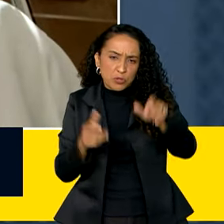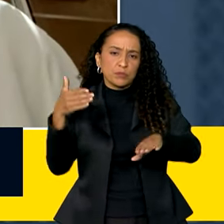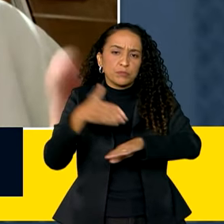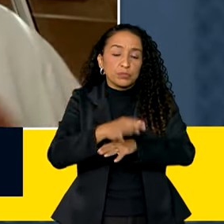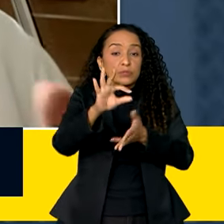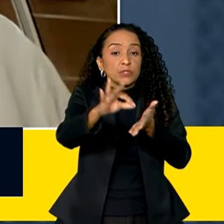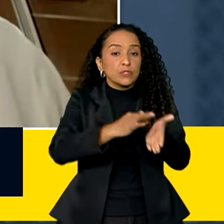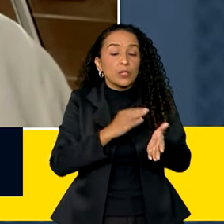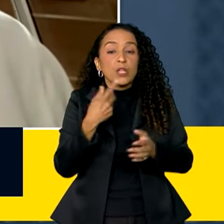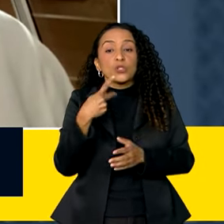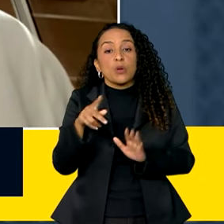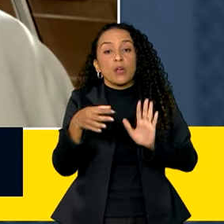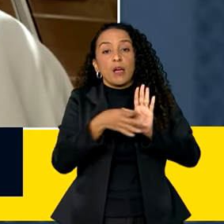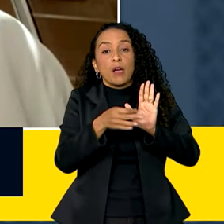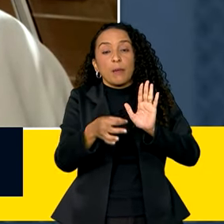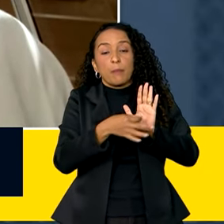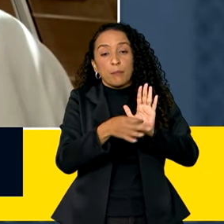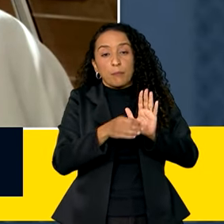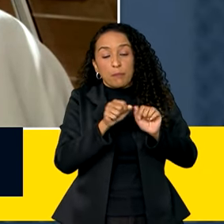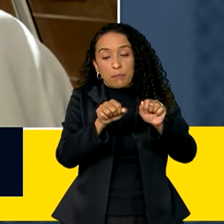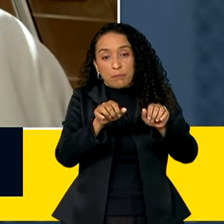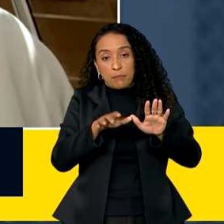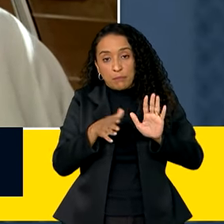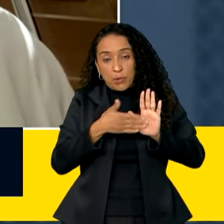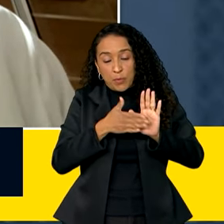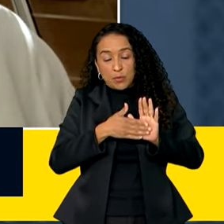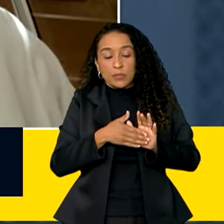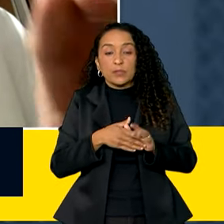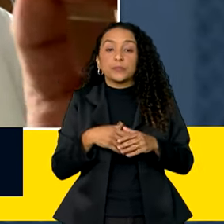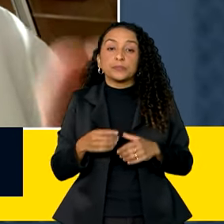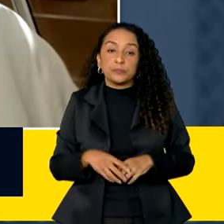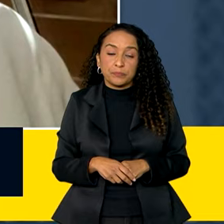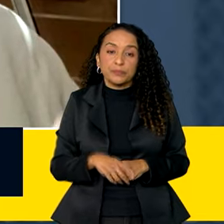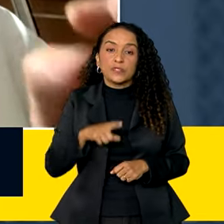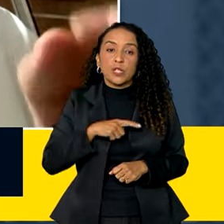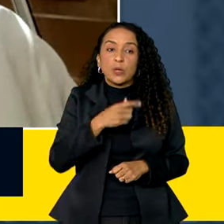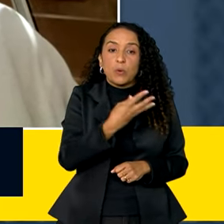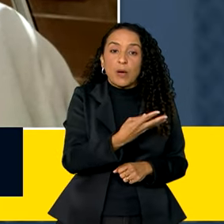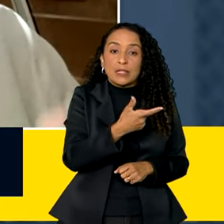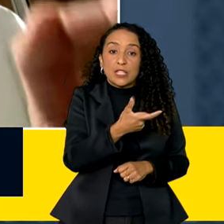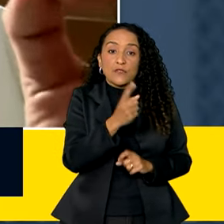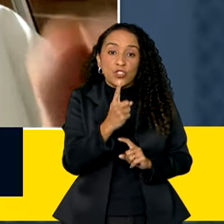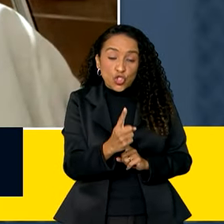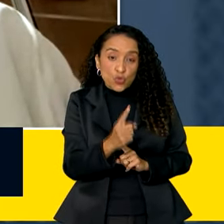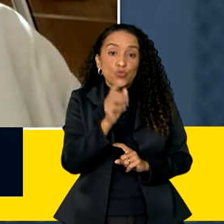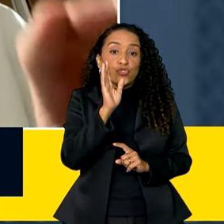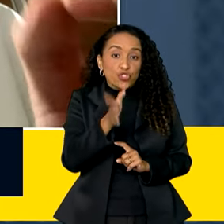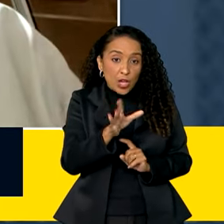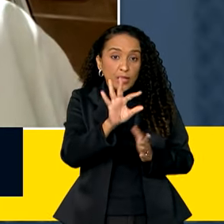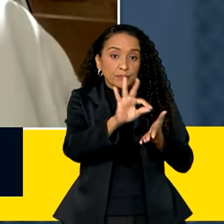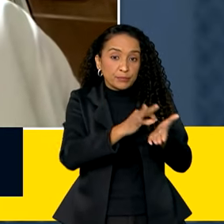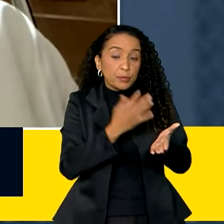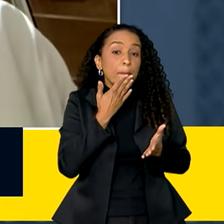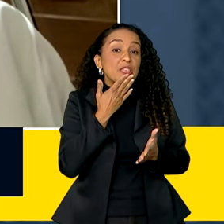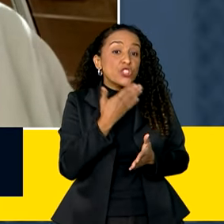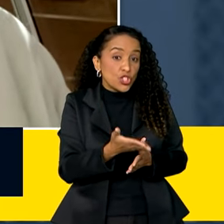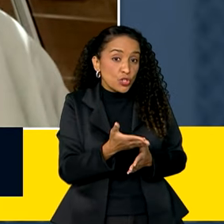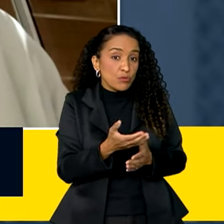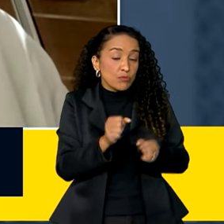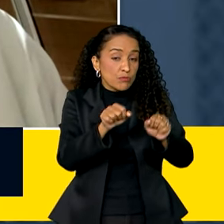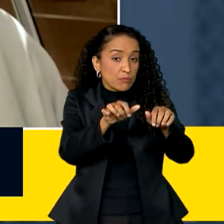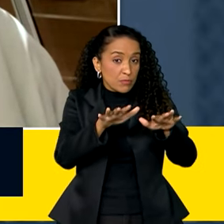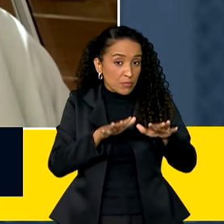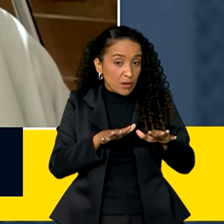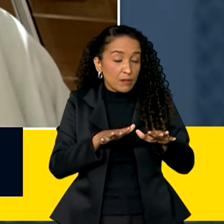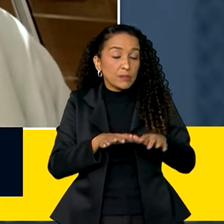escrever a sua plenária autogestionada. Então, já tem 421 pedidos de plenária